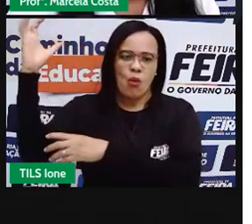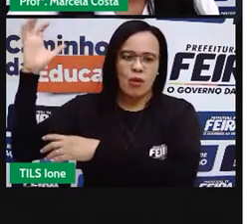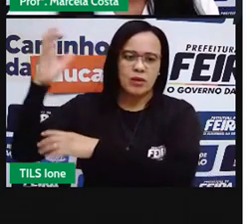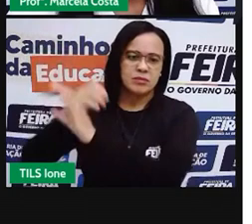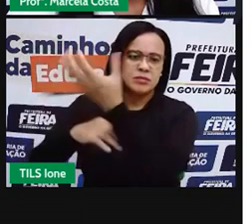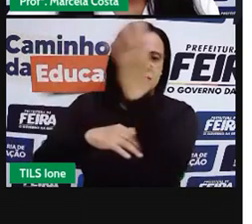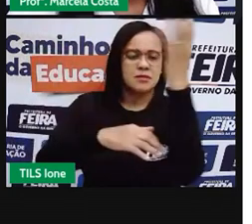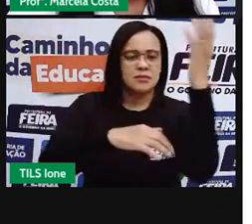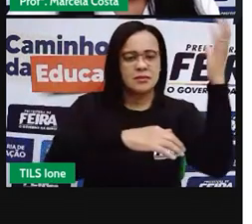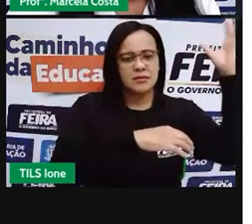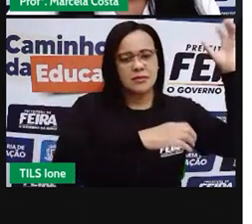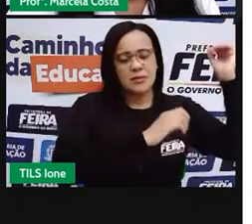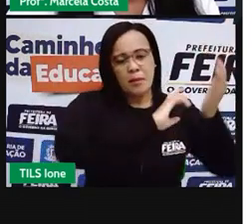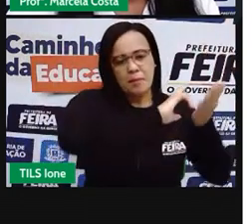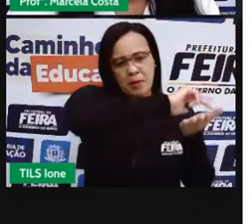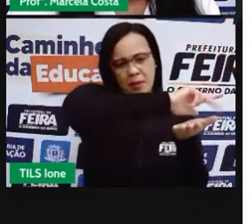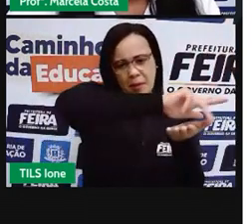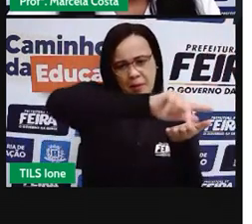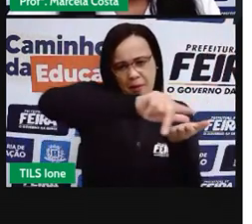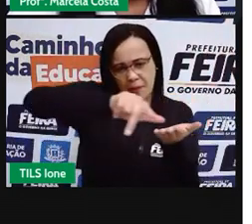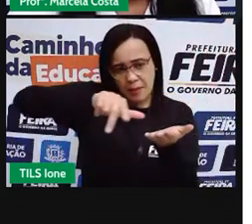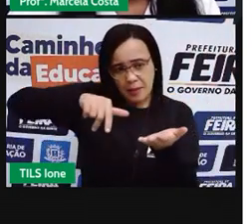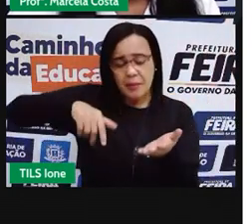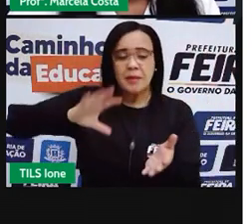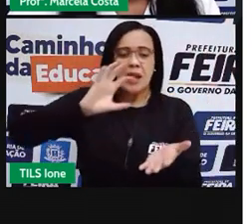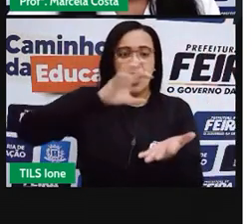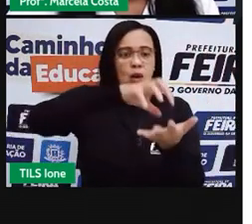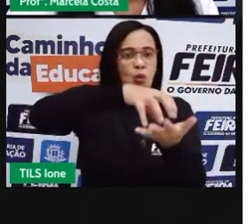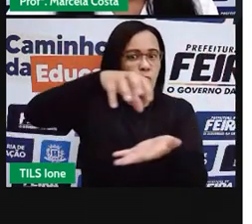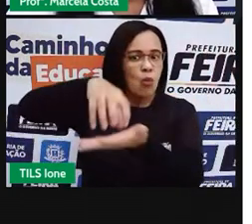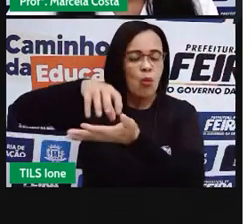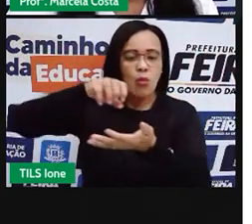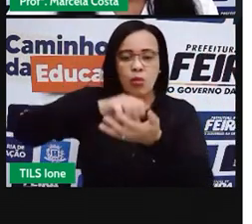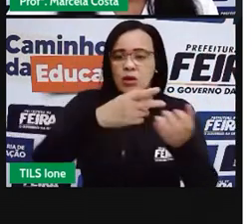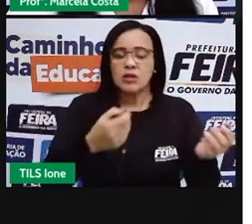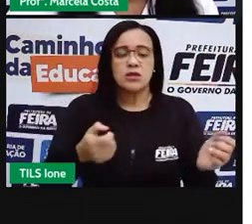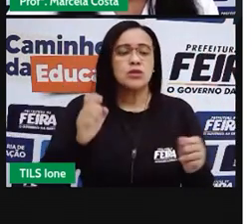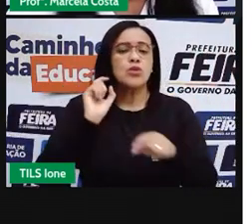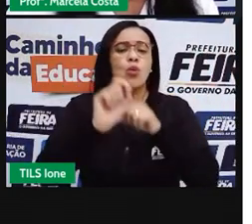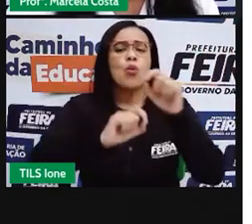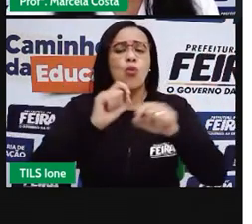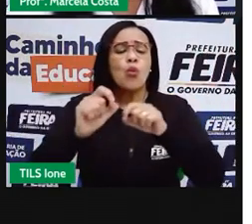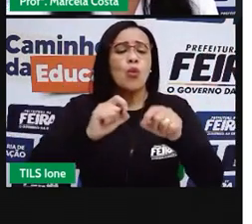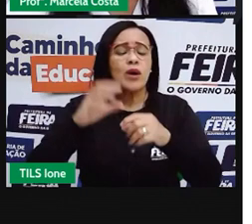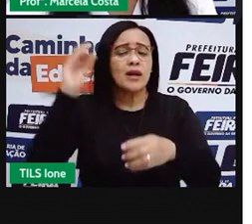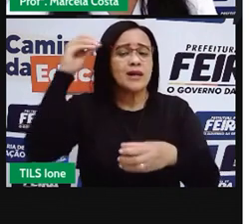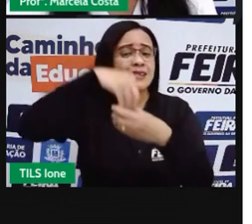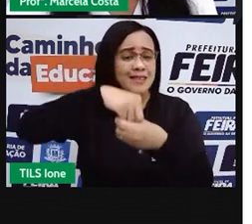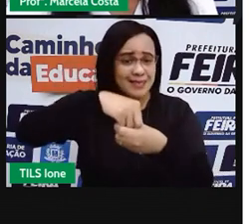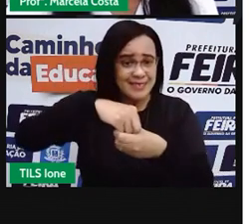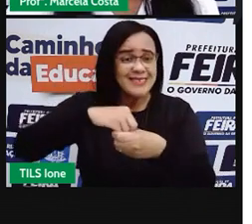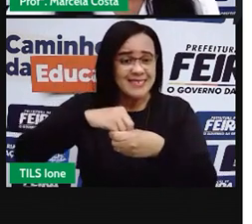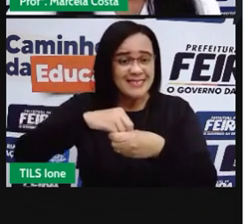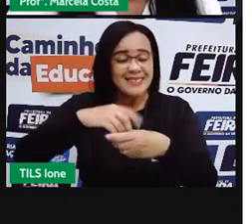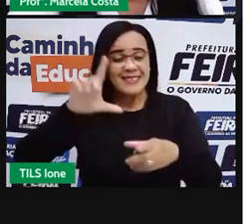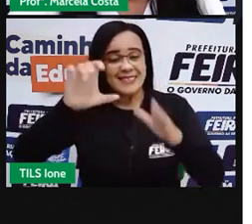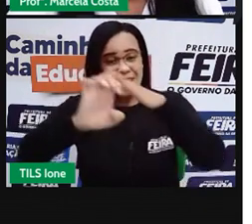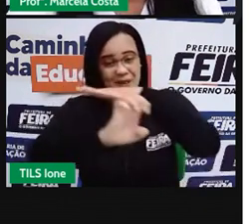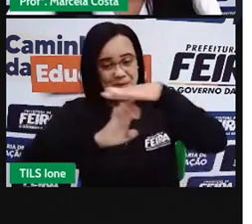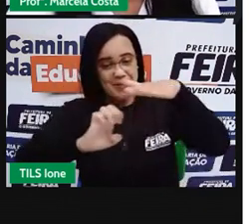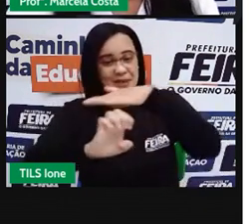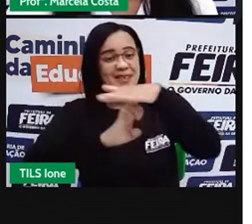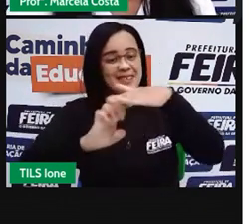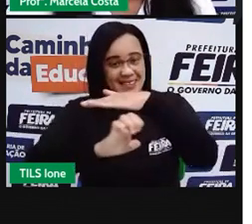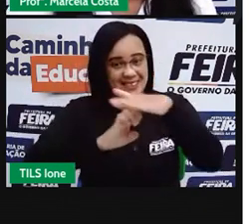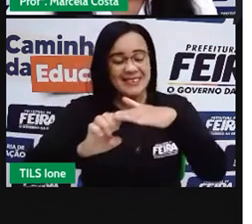diversos centros comerciais, empresas, diversas aqui que